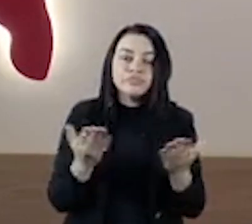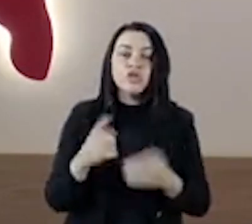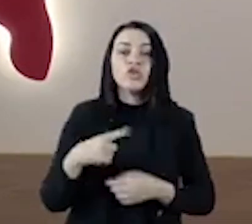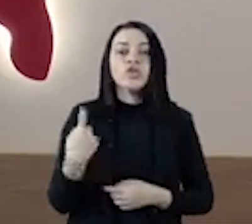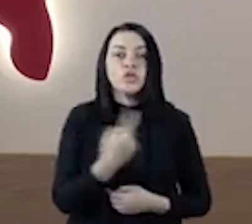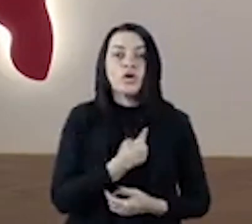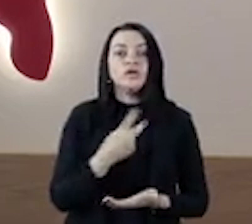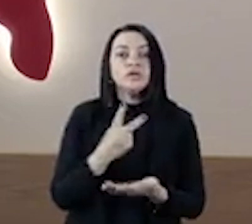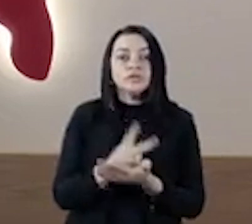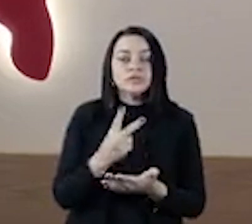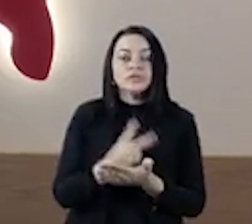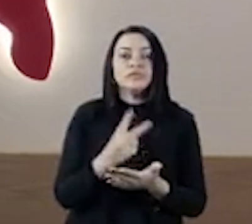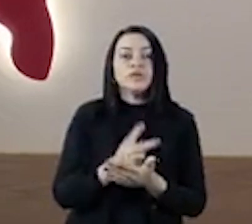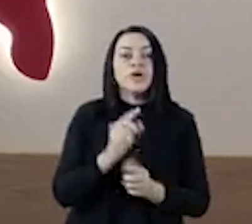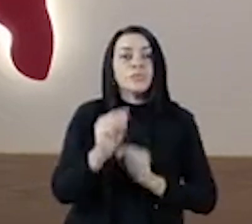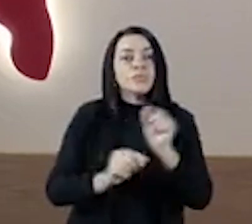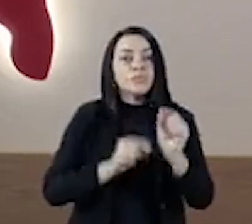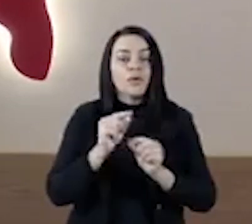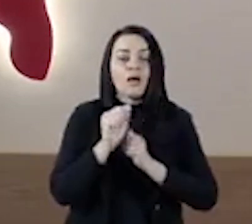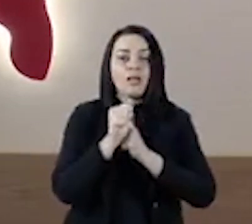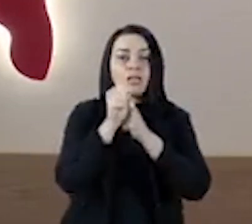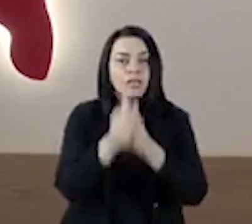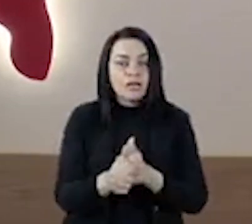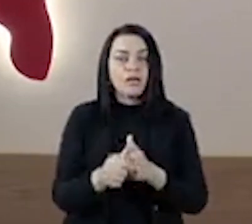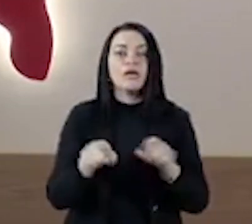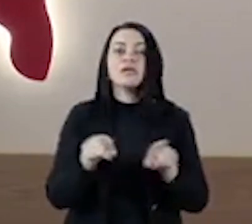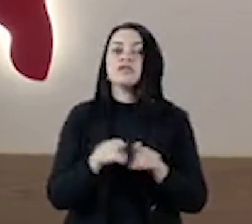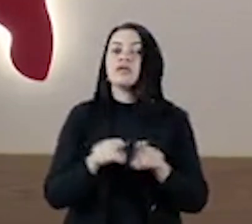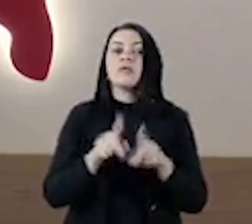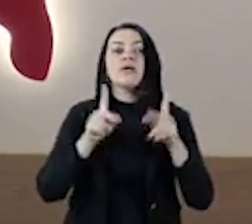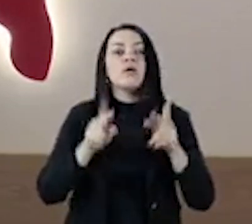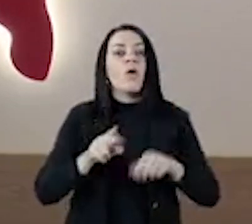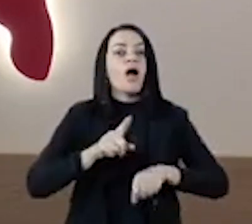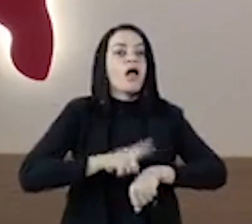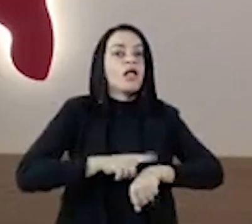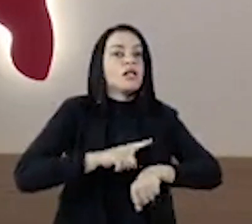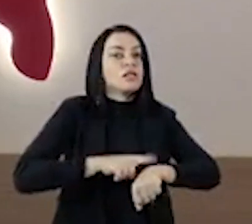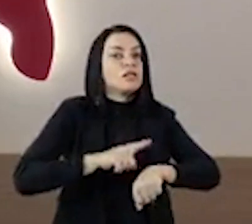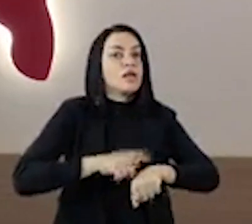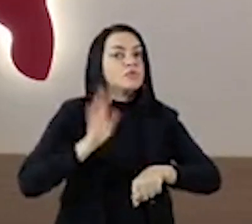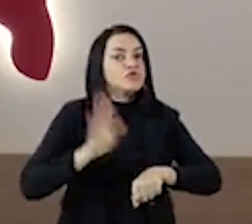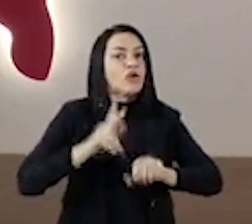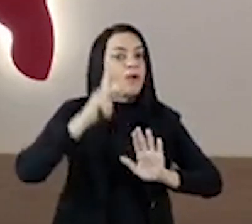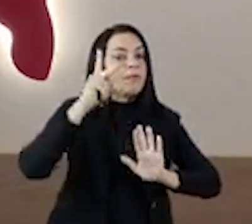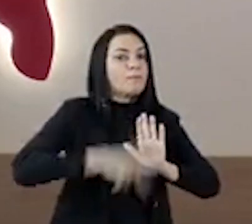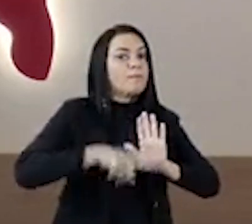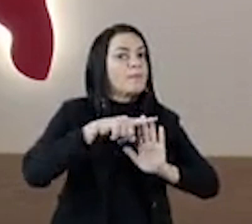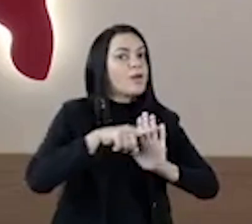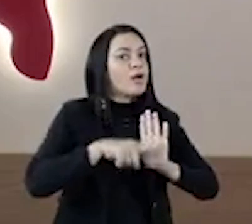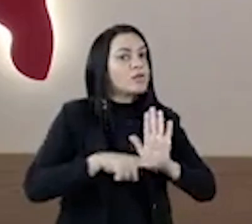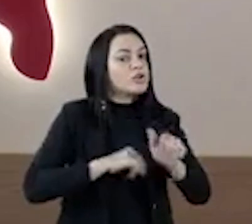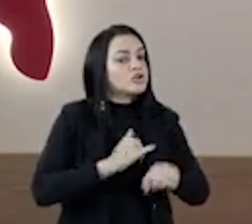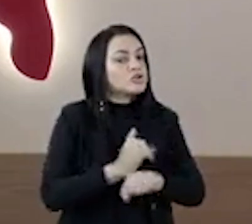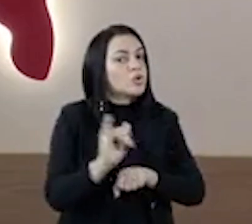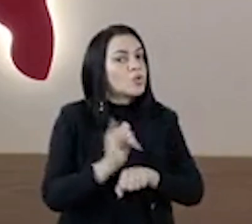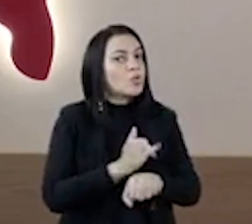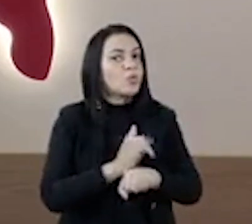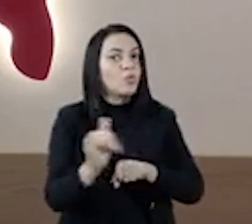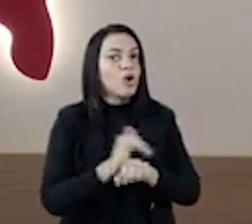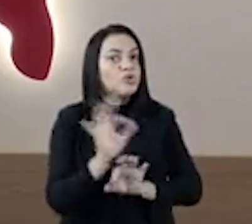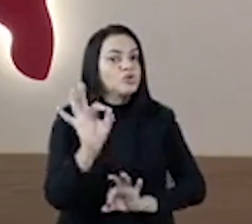mantendo o acompanhamento E ao mesmo tempo já planejando ações de